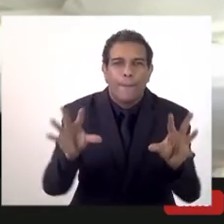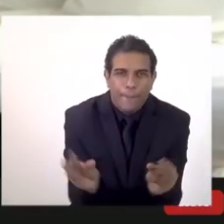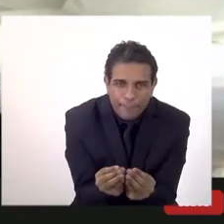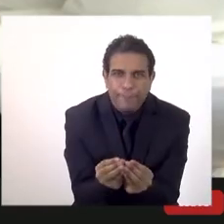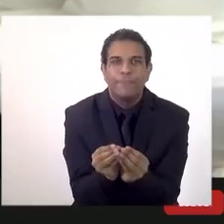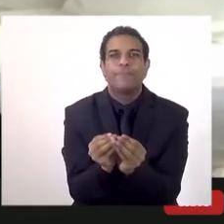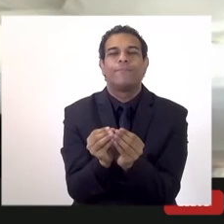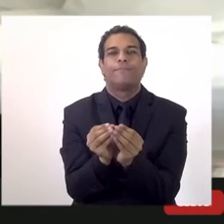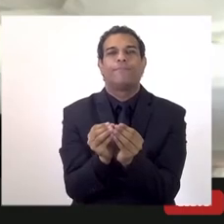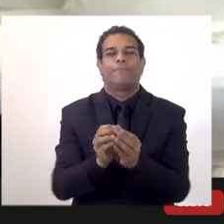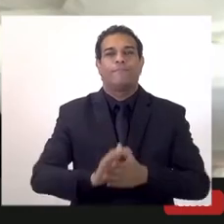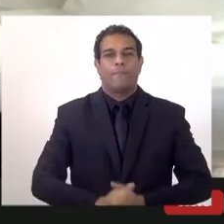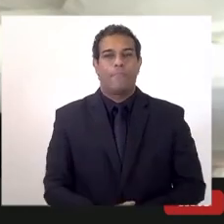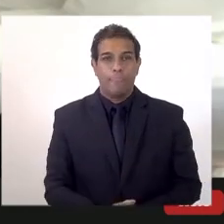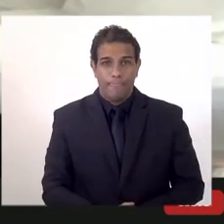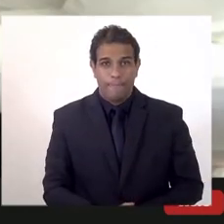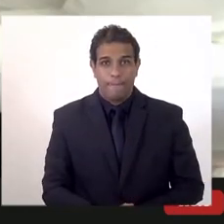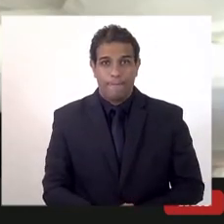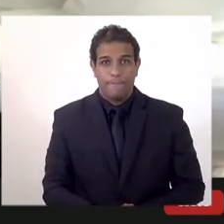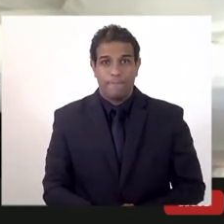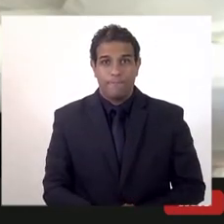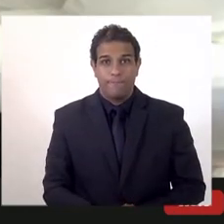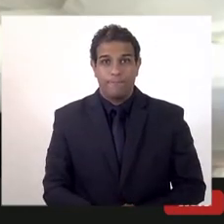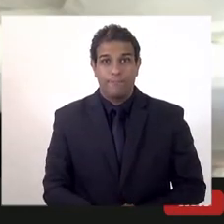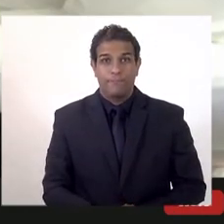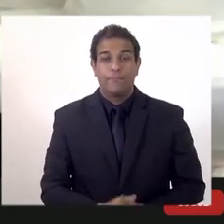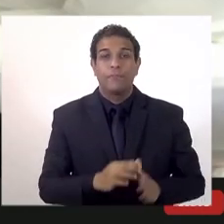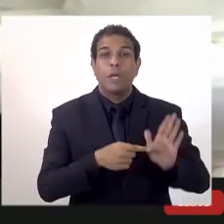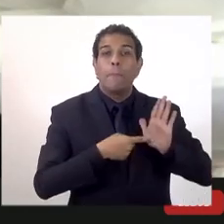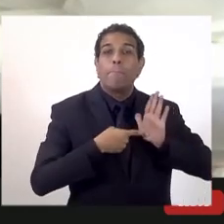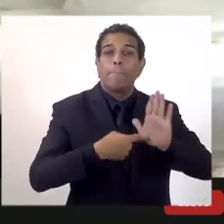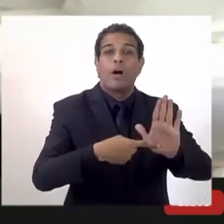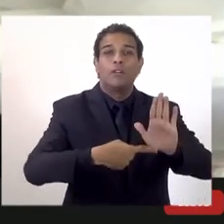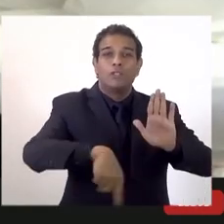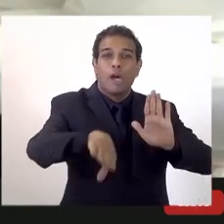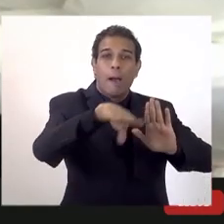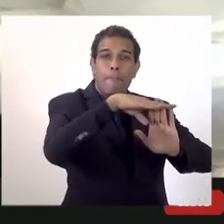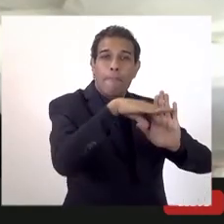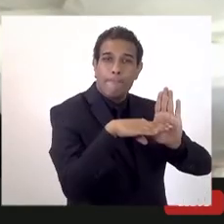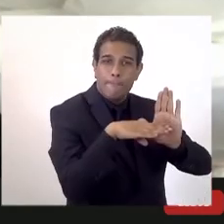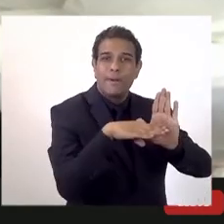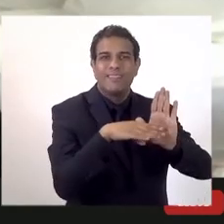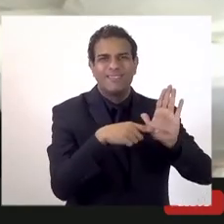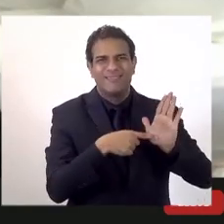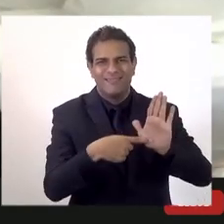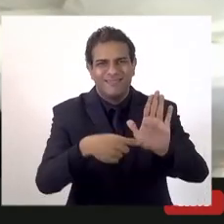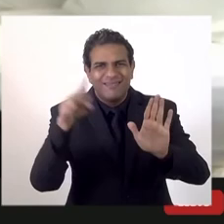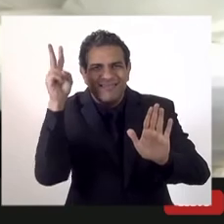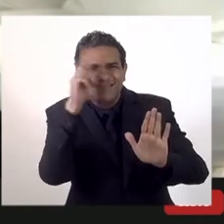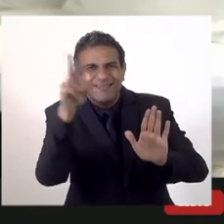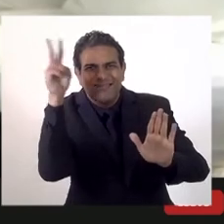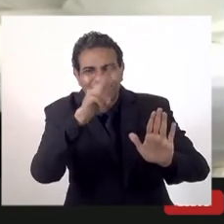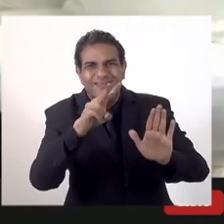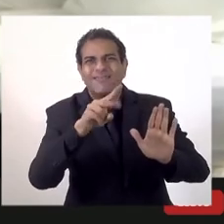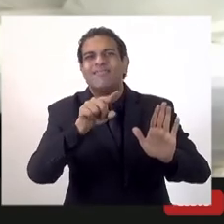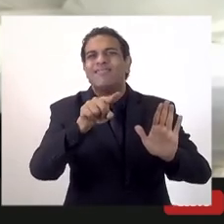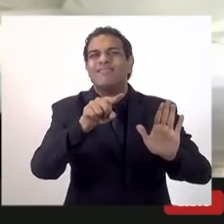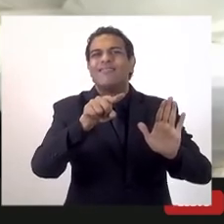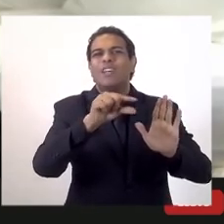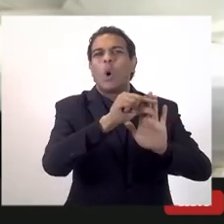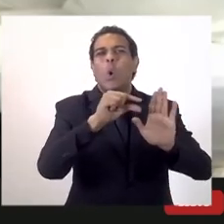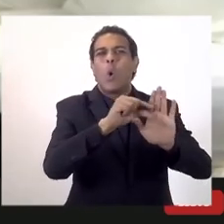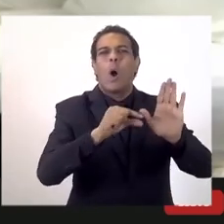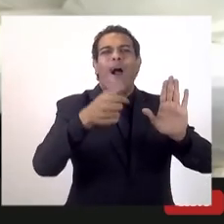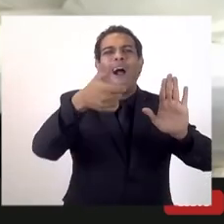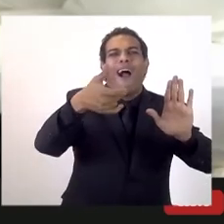representar a gente aqui e como contribuição a gente mandou para vocês a Karine vai poder talvez detalhar